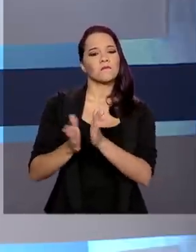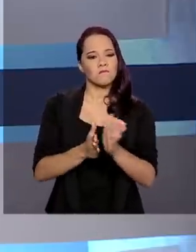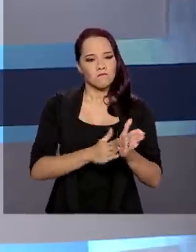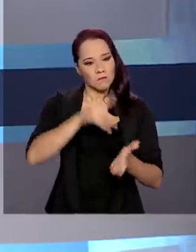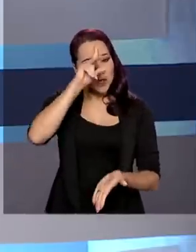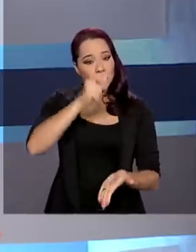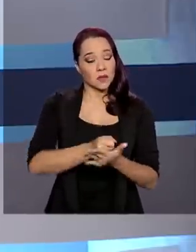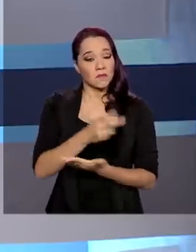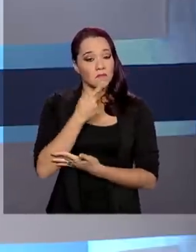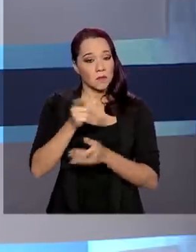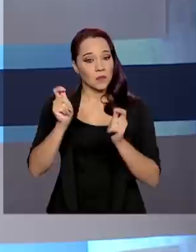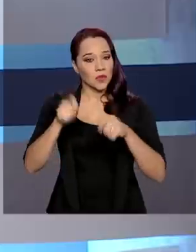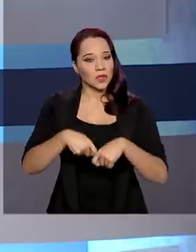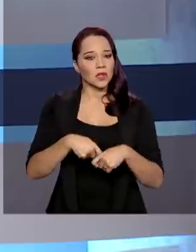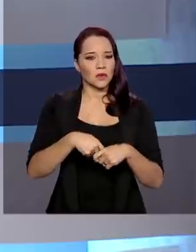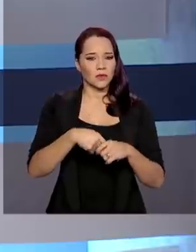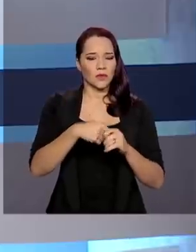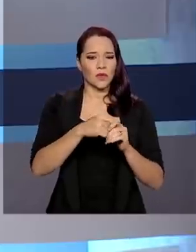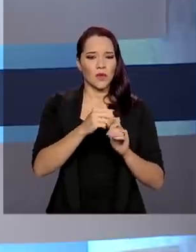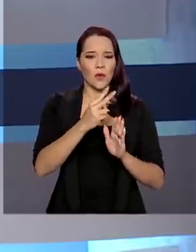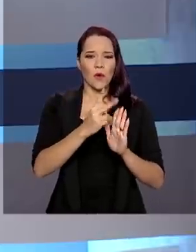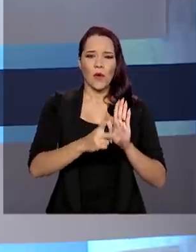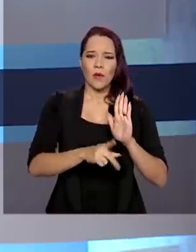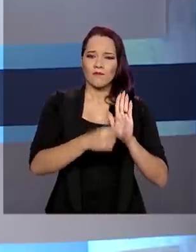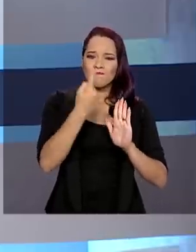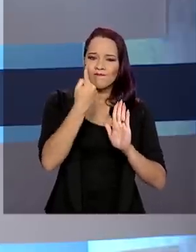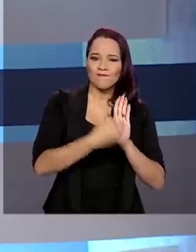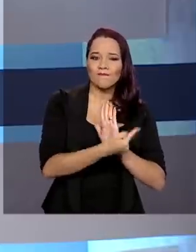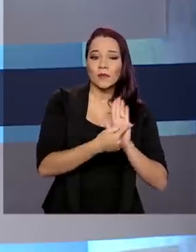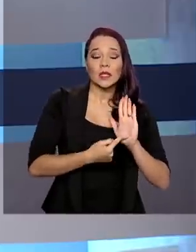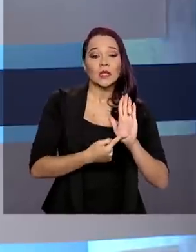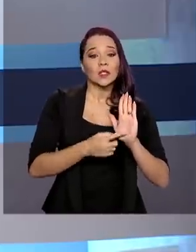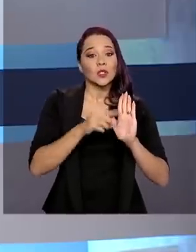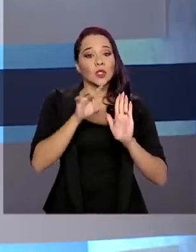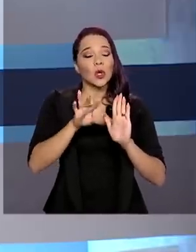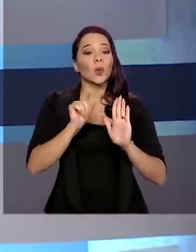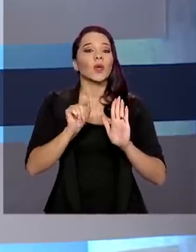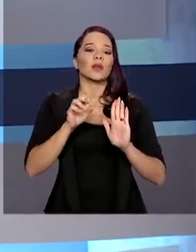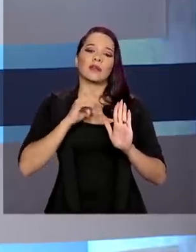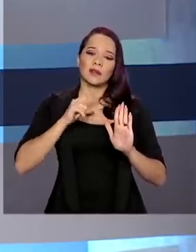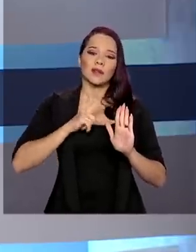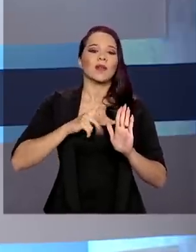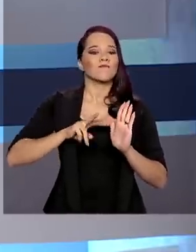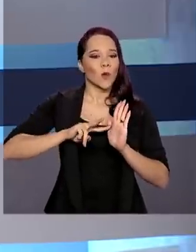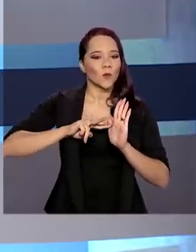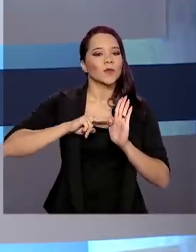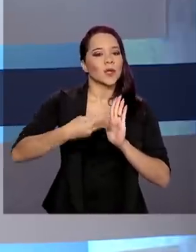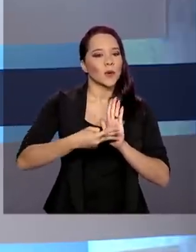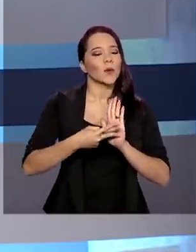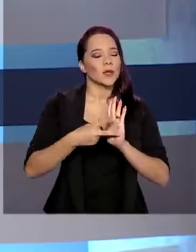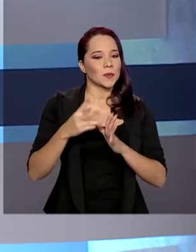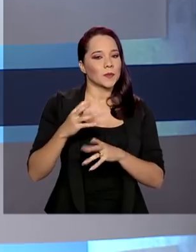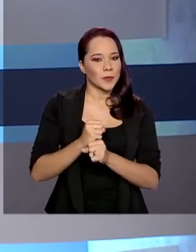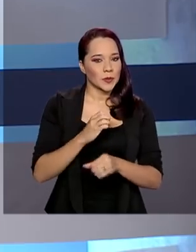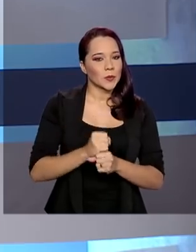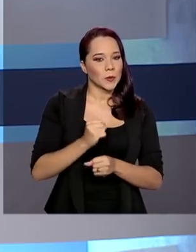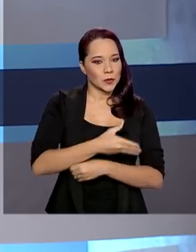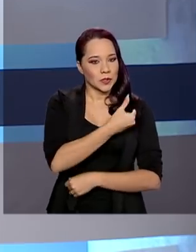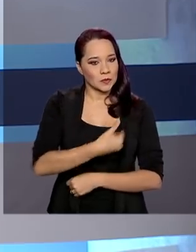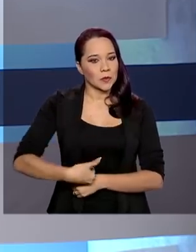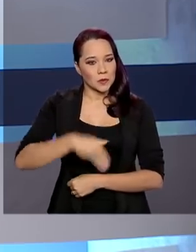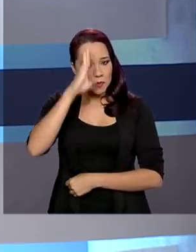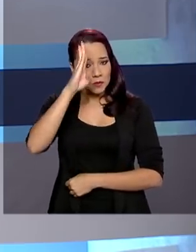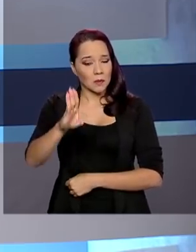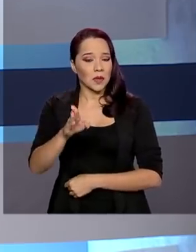e afirmou que a possível derrubada do veto do presidente Jair Bolsonaro traria graves consequências para as contas públicas, em